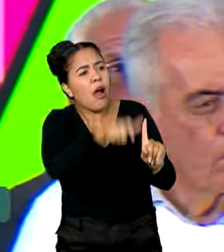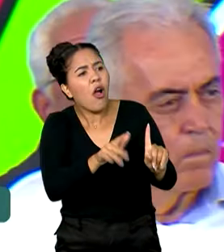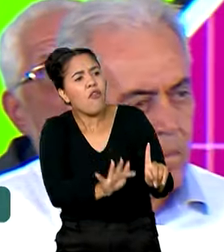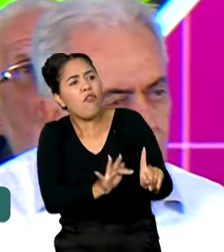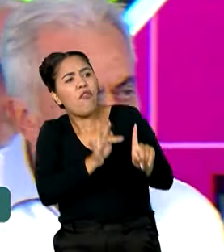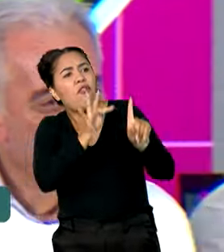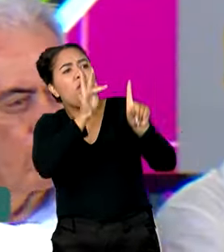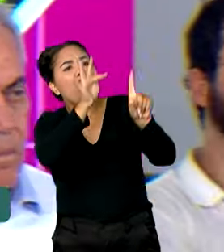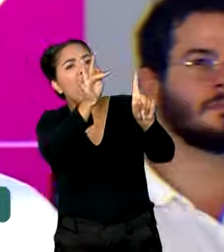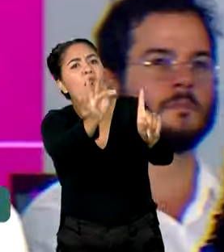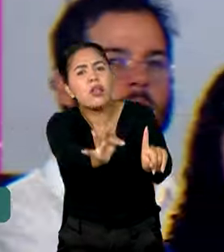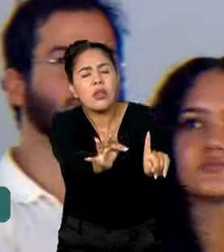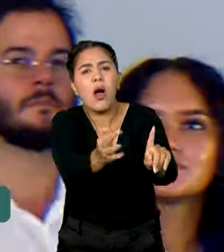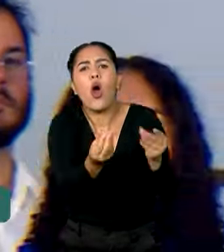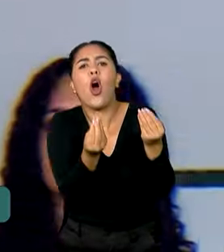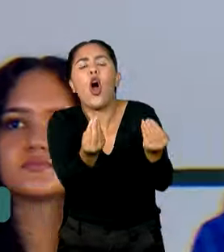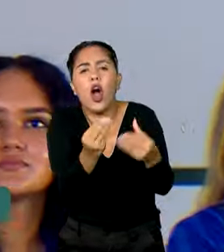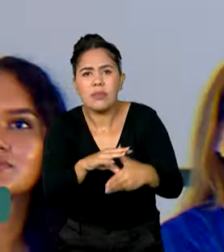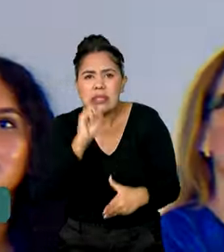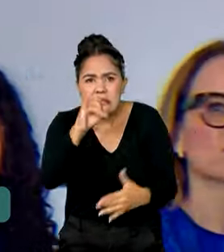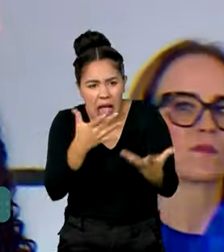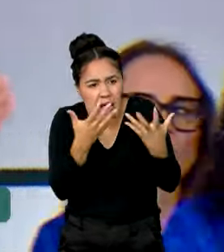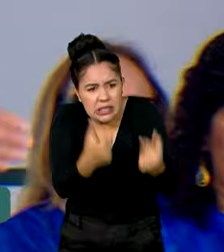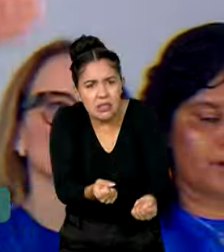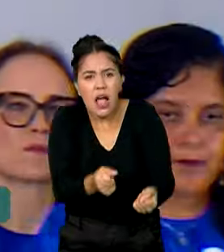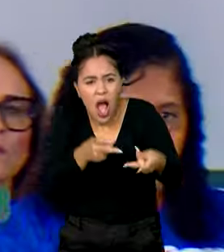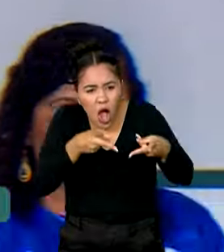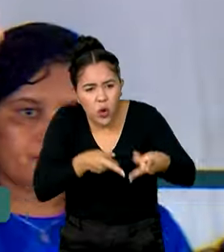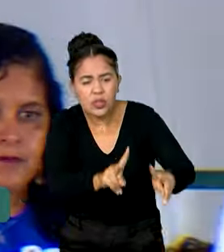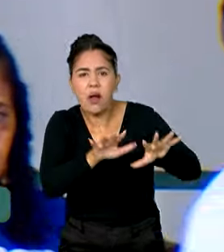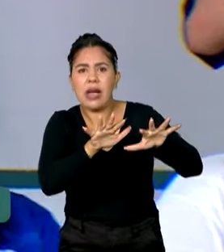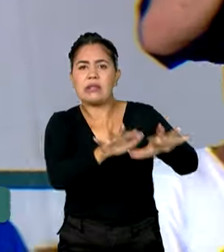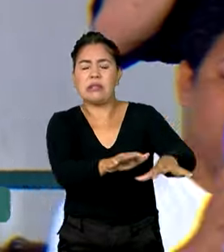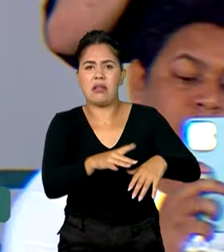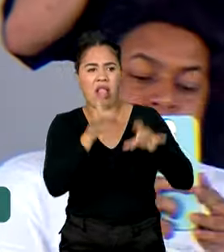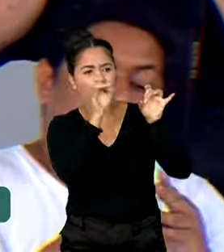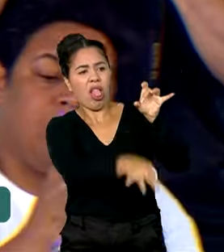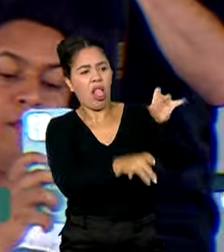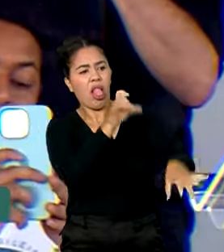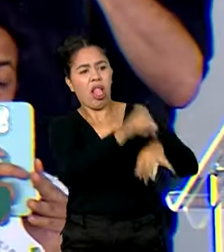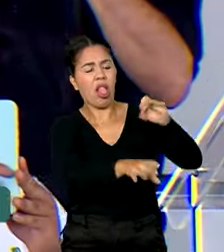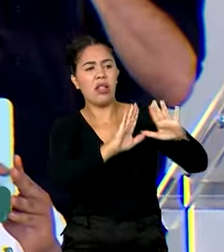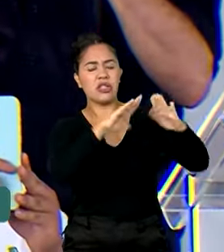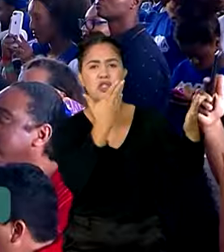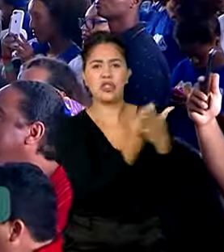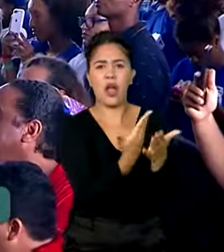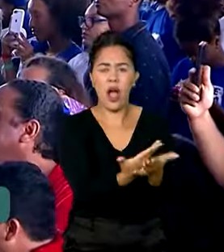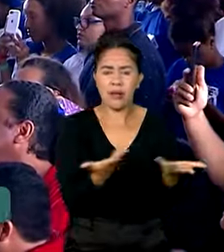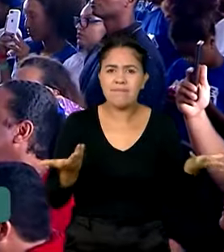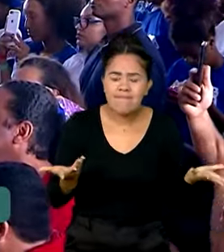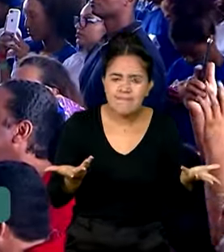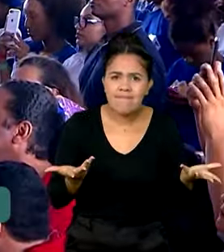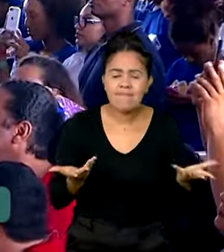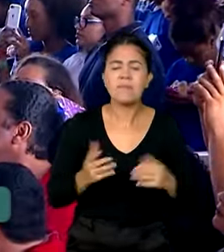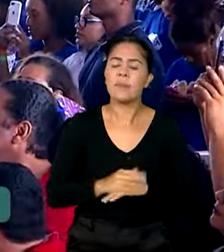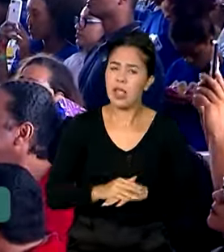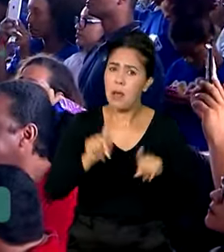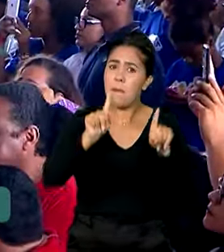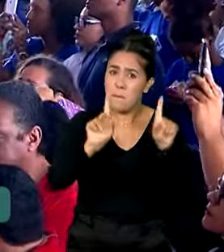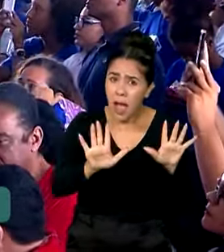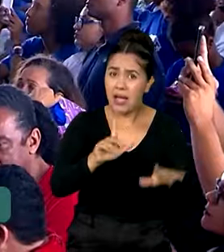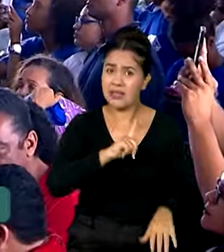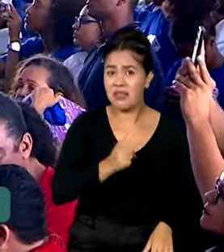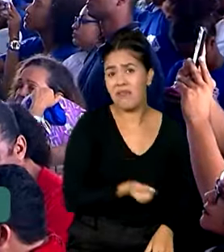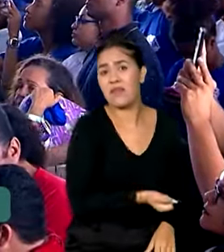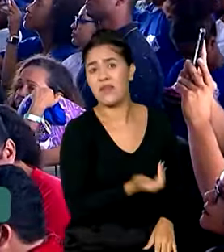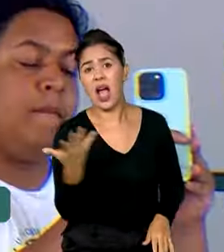criar se a gente permitisse que os estudantes deixassem a escola para trabalhar. E tem muita gente